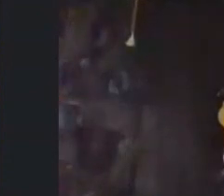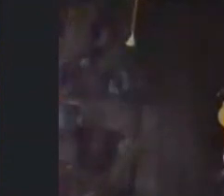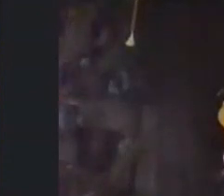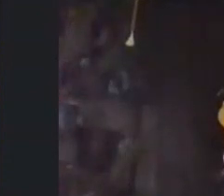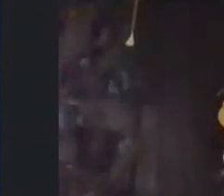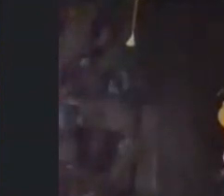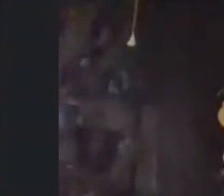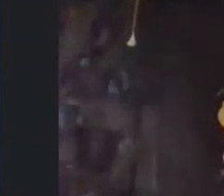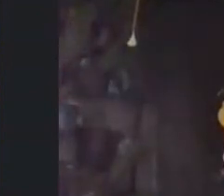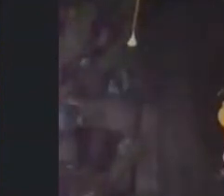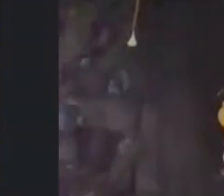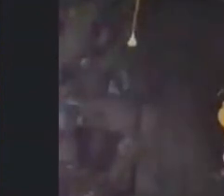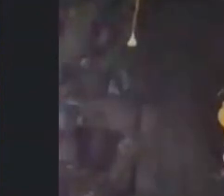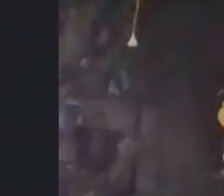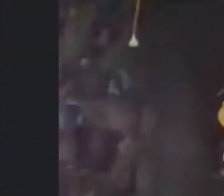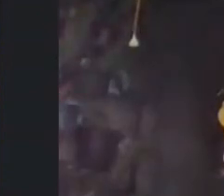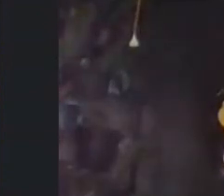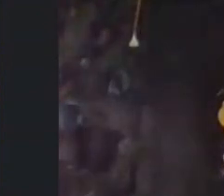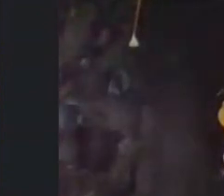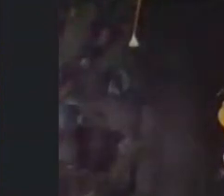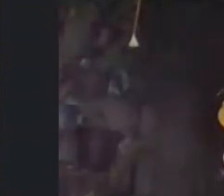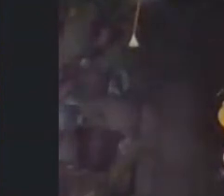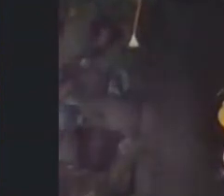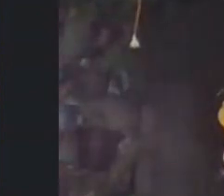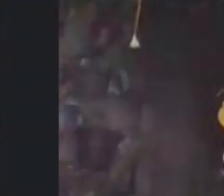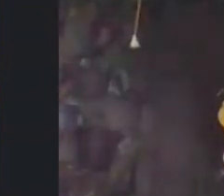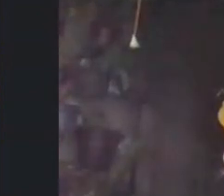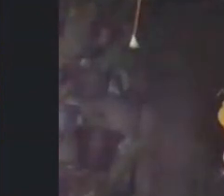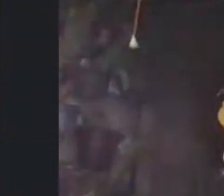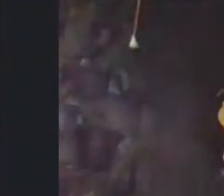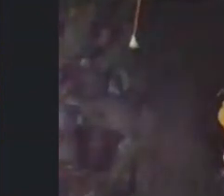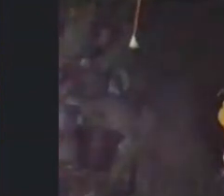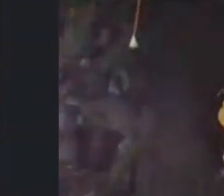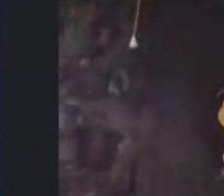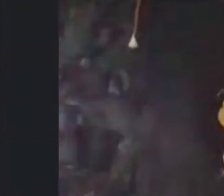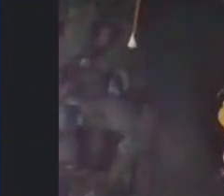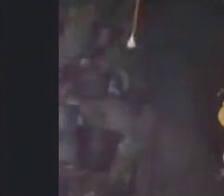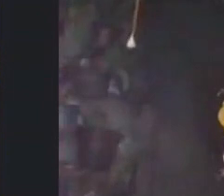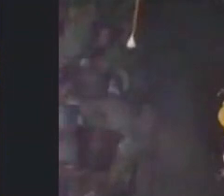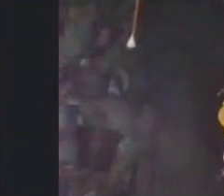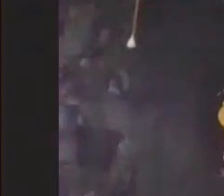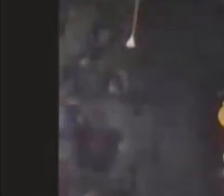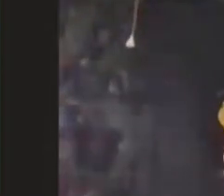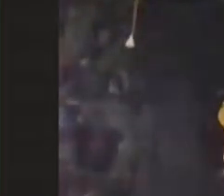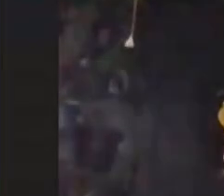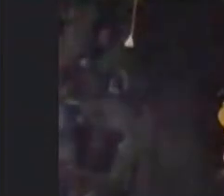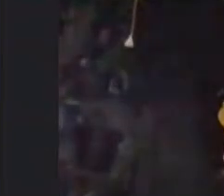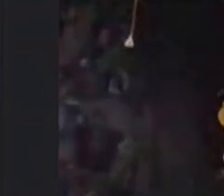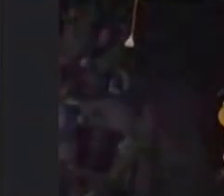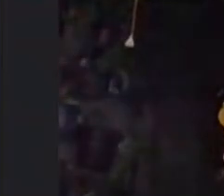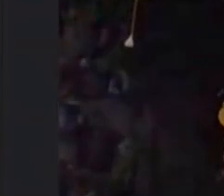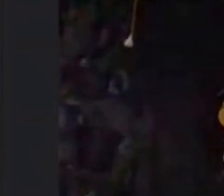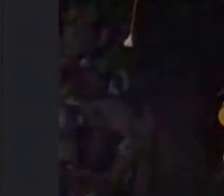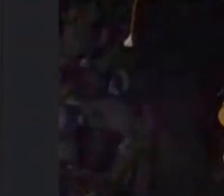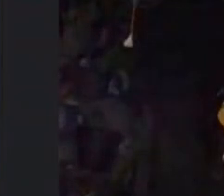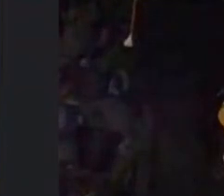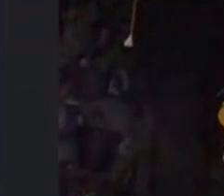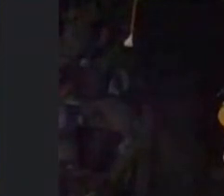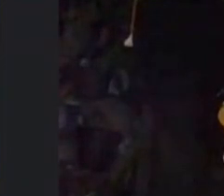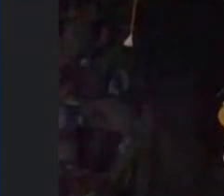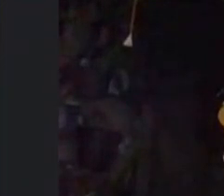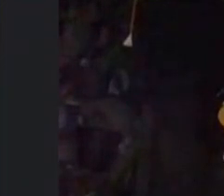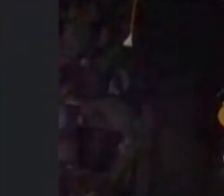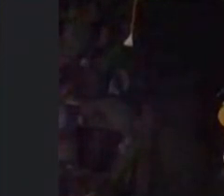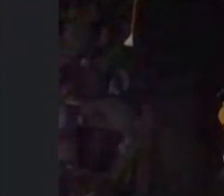ó eu sofri pra dar um sim mas tive que dar porque pelos critérios fenotípicos essa pessoa não é branca